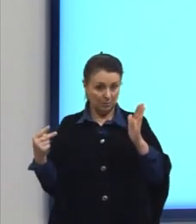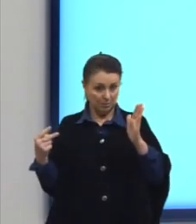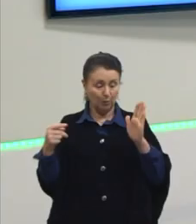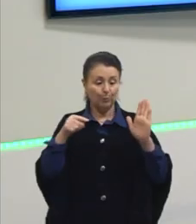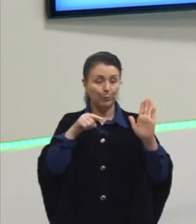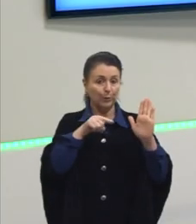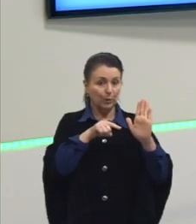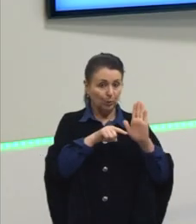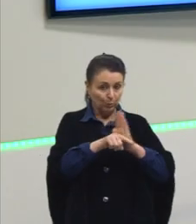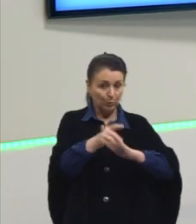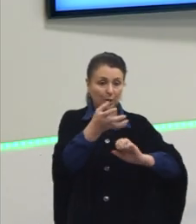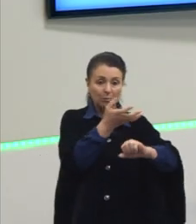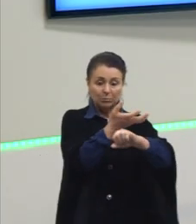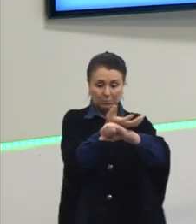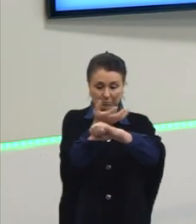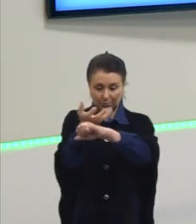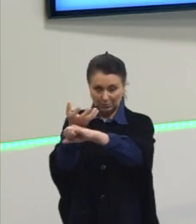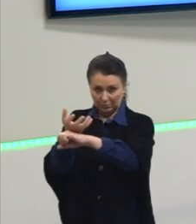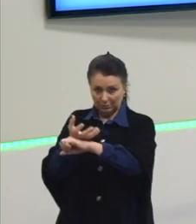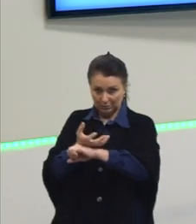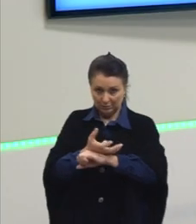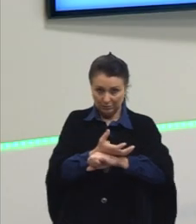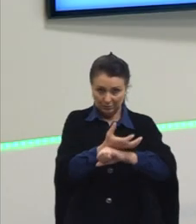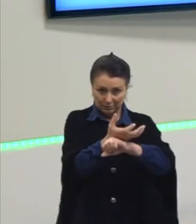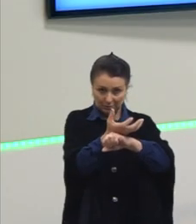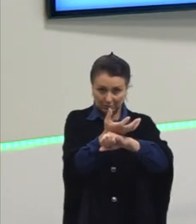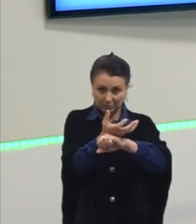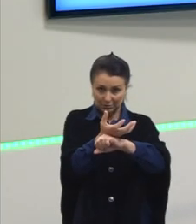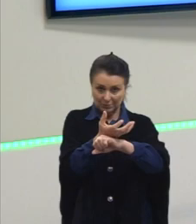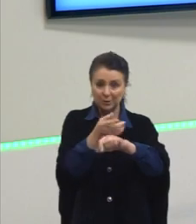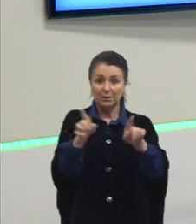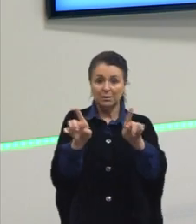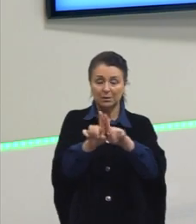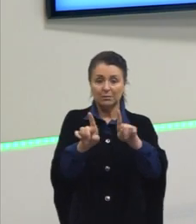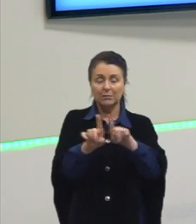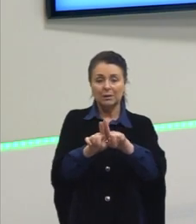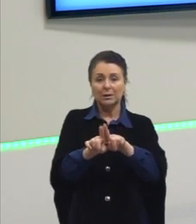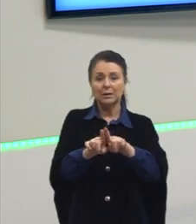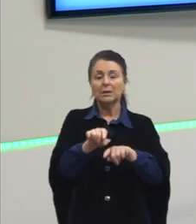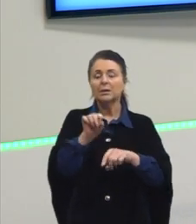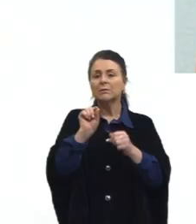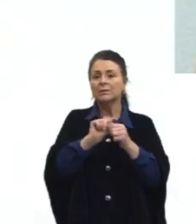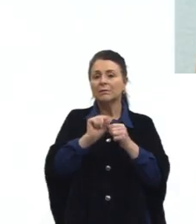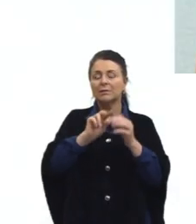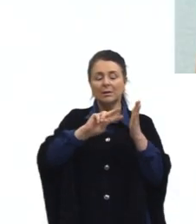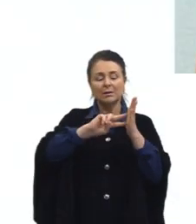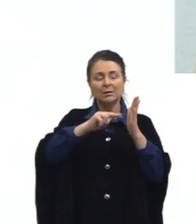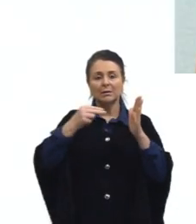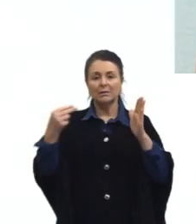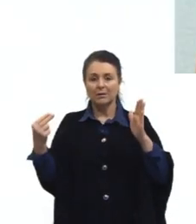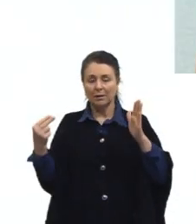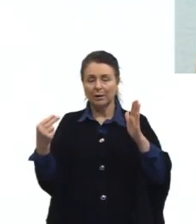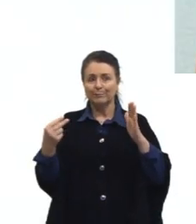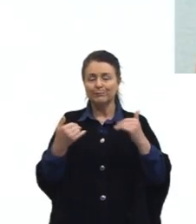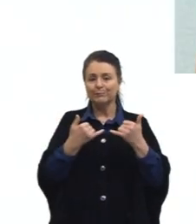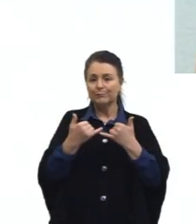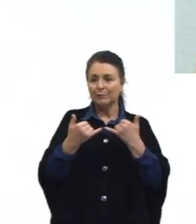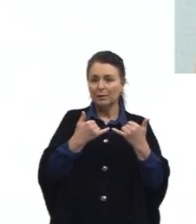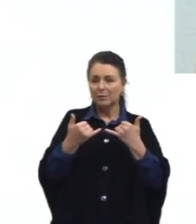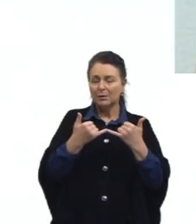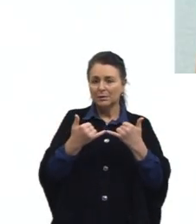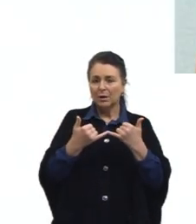questões de todos os componentes curriculares e também o que vocês vão interpretar com relação, por exemplo, aos